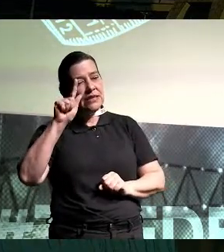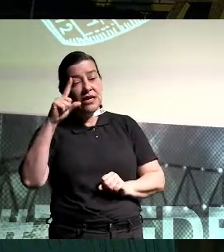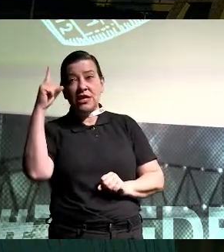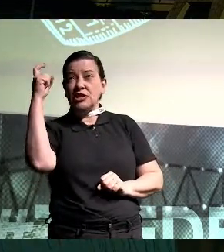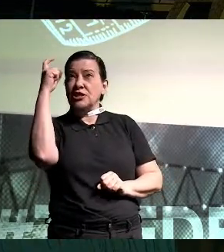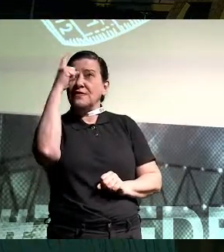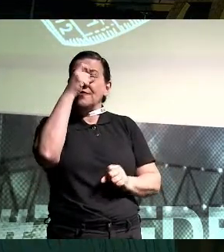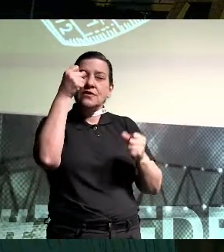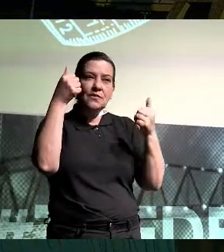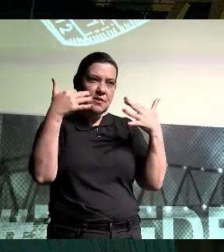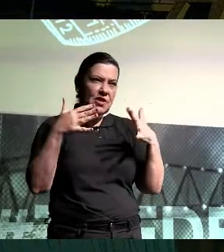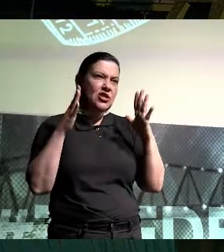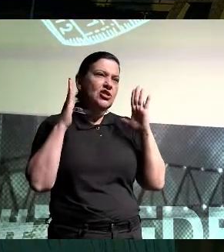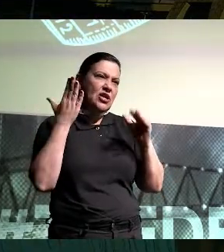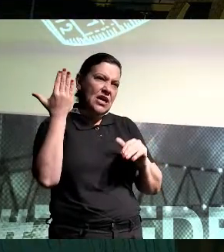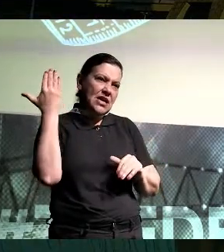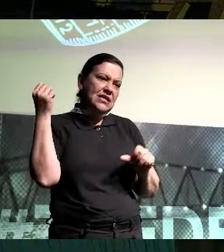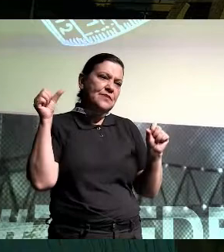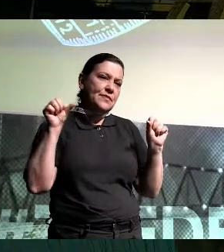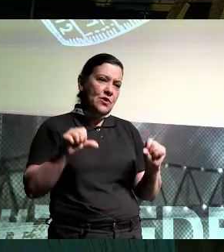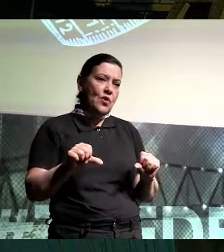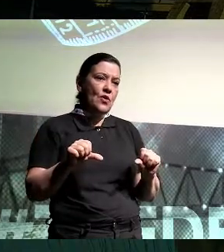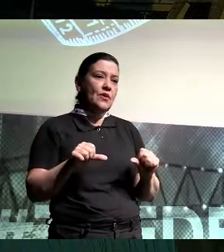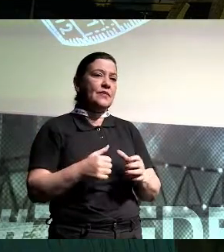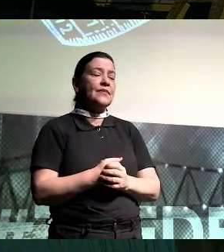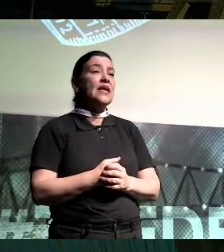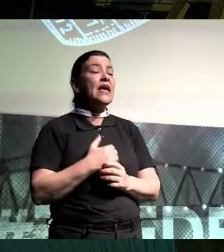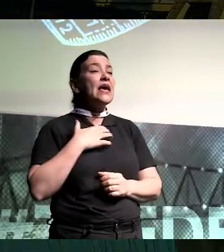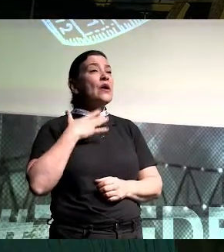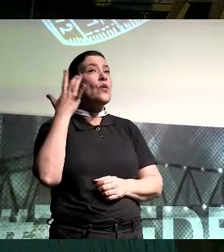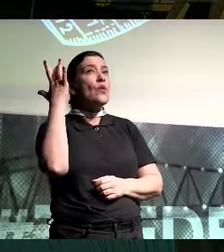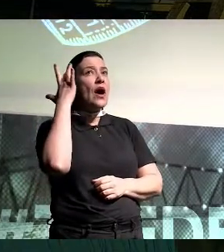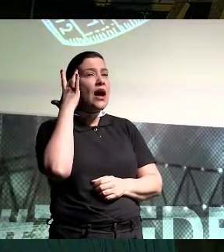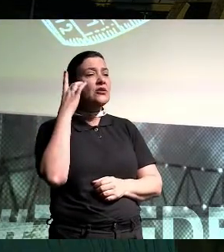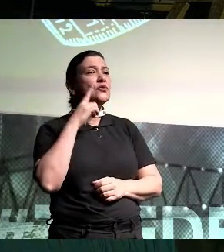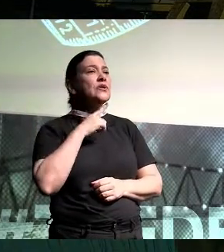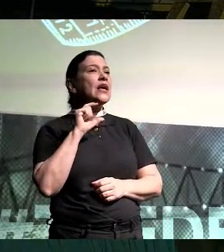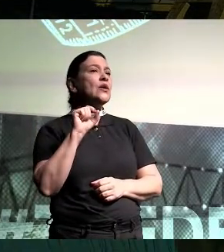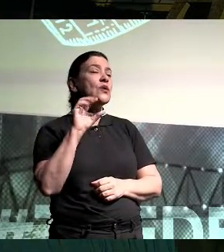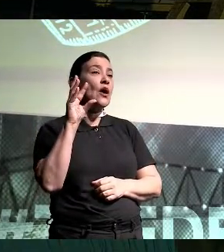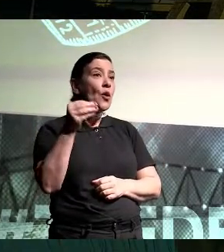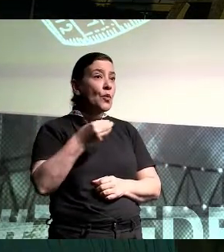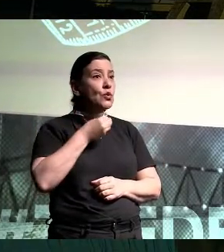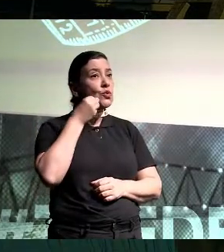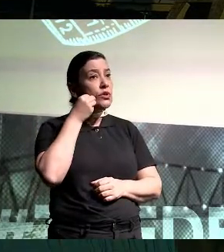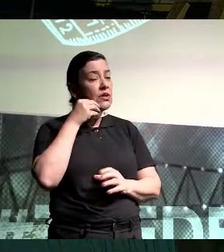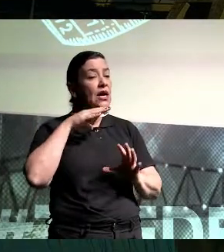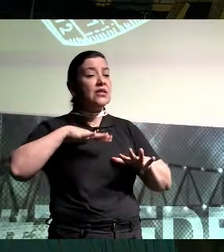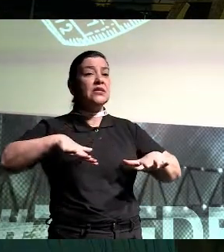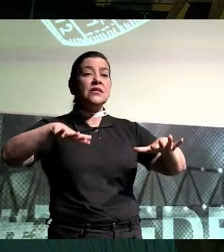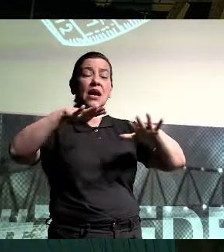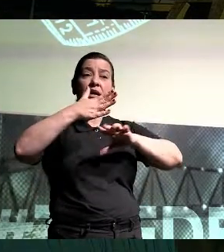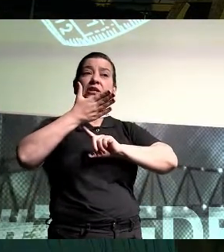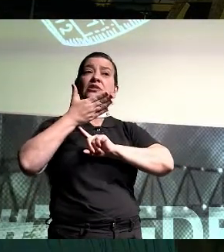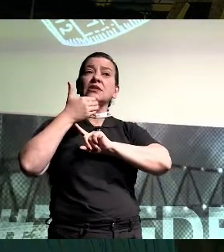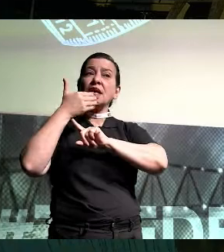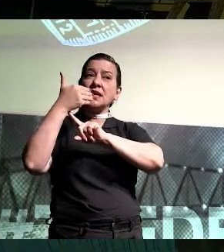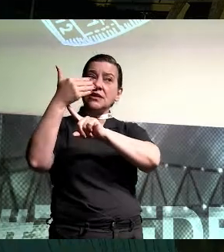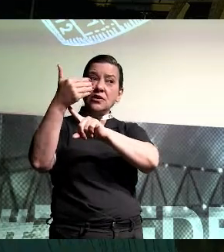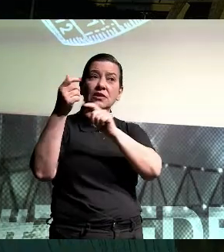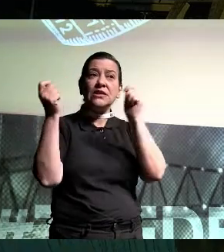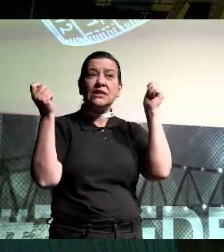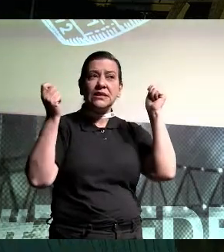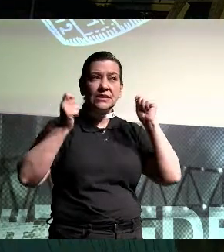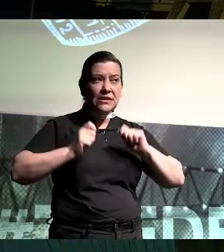quantificar. Já foi mais difícil. É aqui que eu acho que tem, inclusive, uma das grandes oportunidades para o mundo de tecnologia vir para